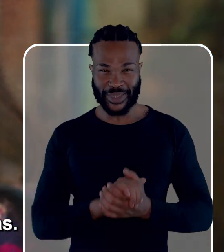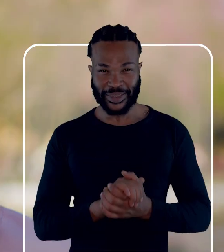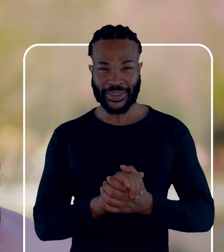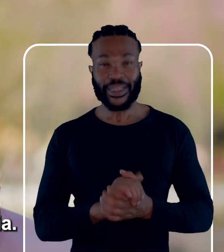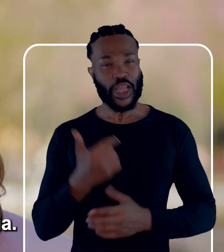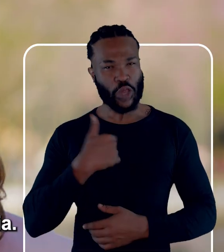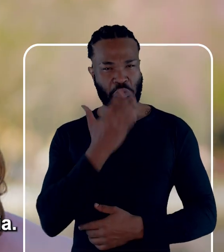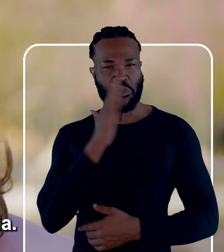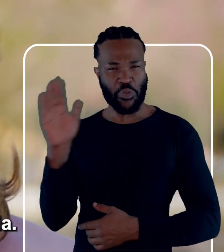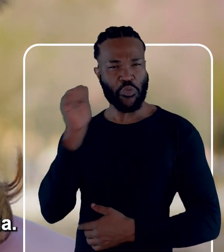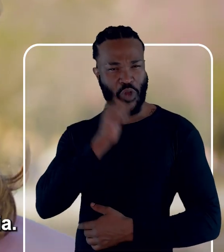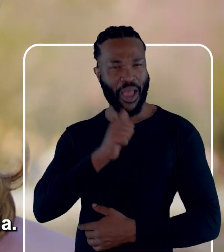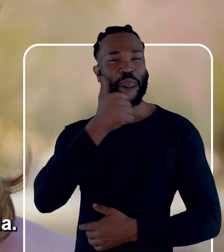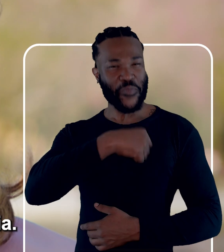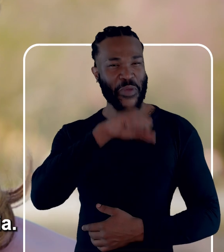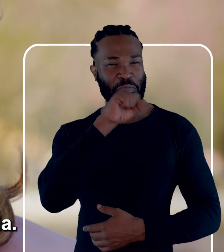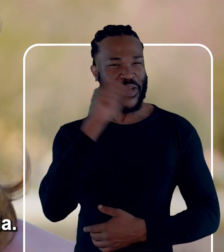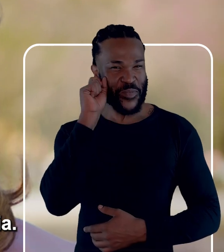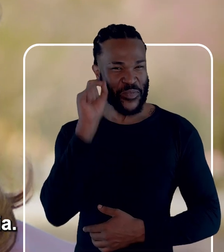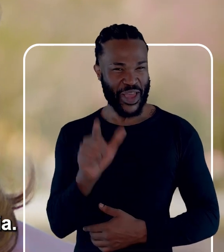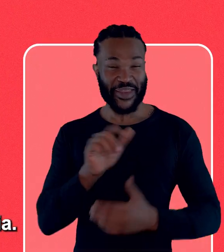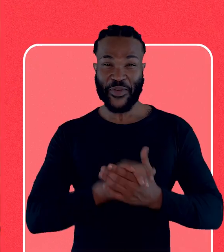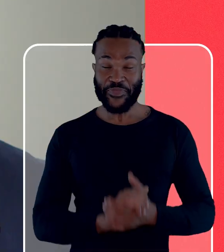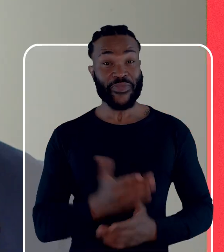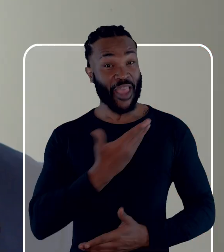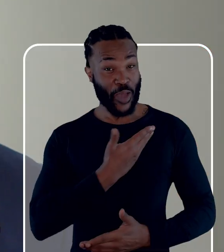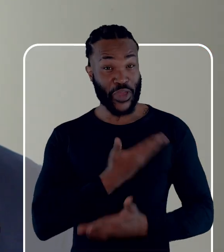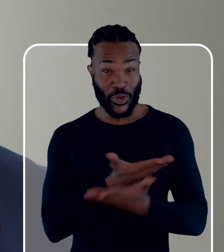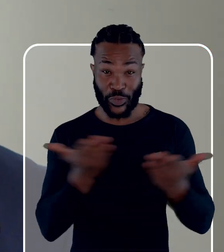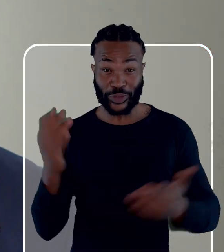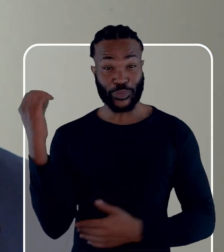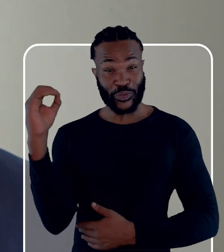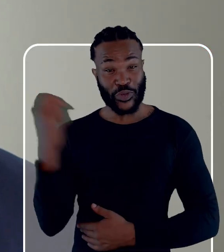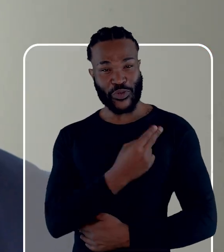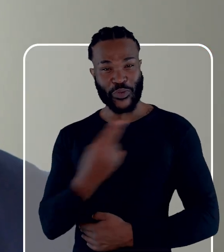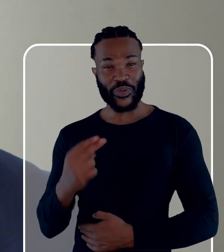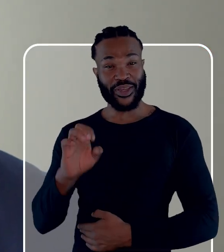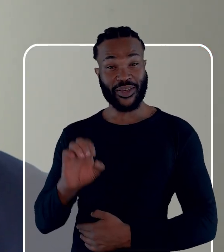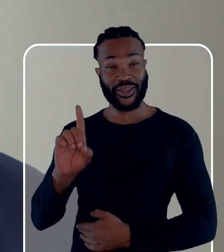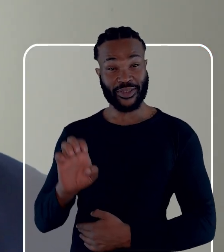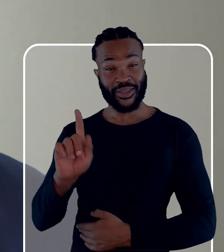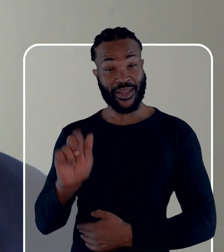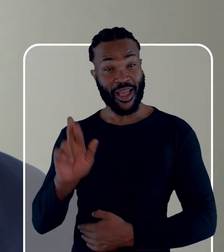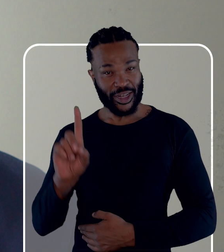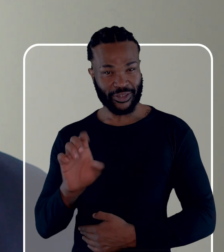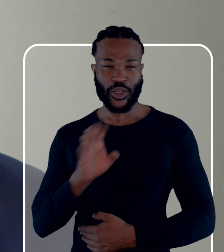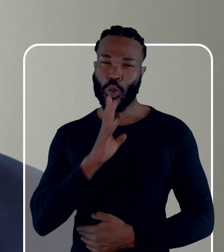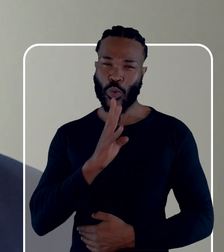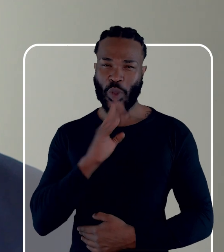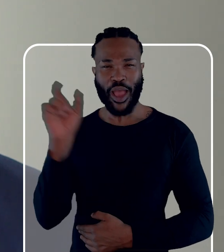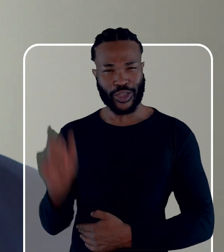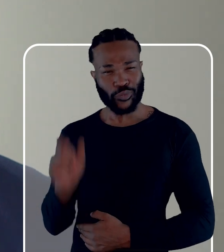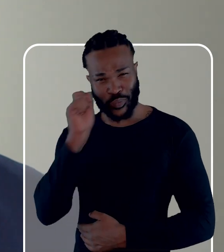crianças. Palavra de mulher, de mãe e de Maria. Amigos e amigas de Porto Alegre, aqui é o Edegar Preto. Conheço a